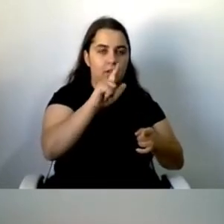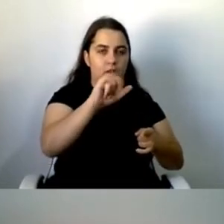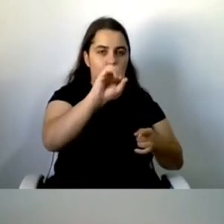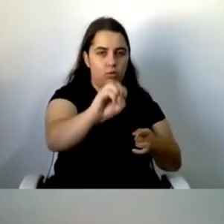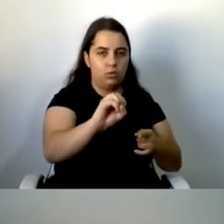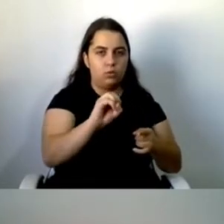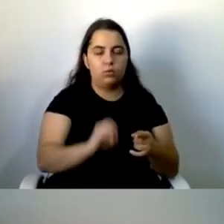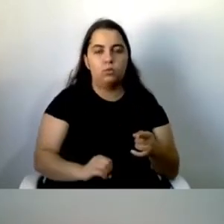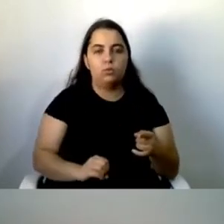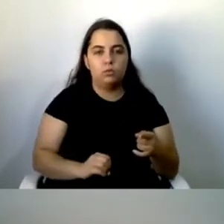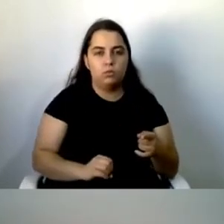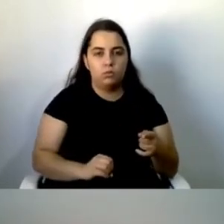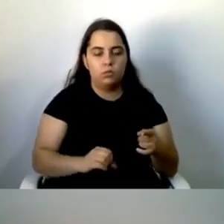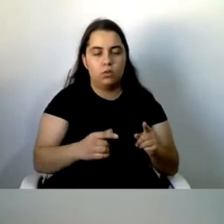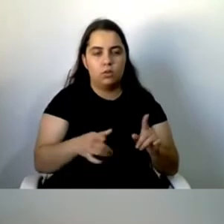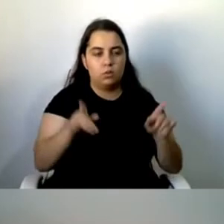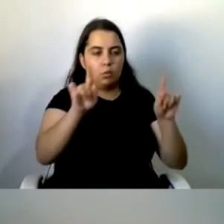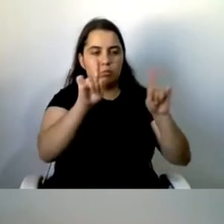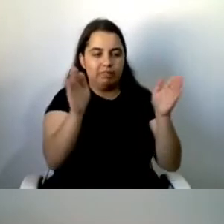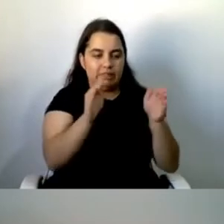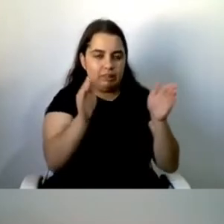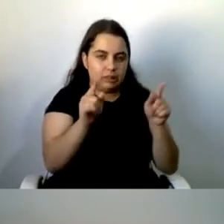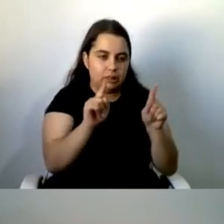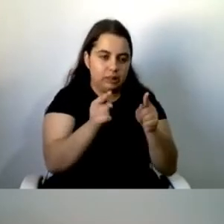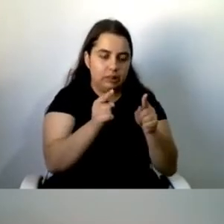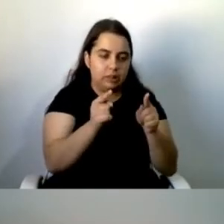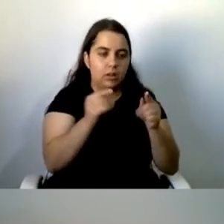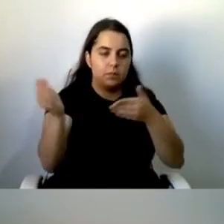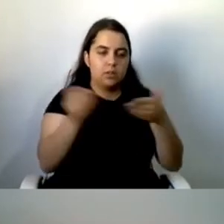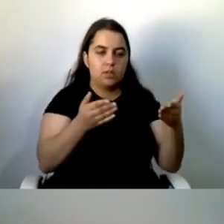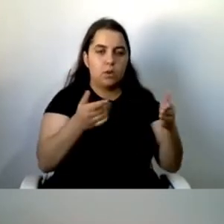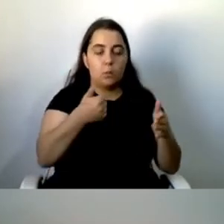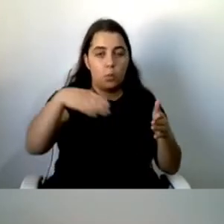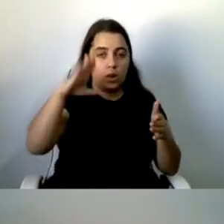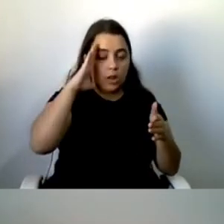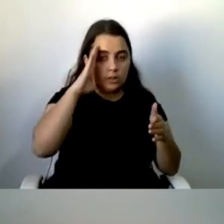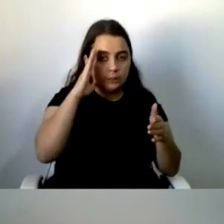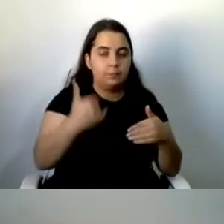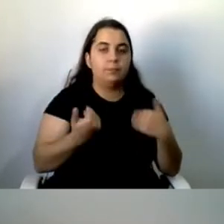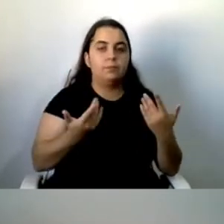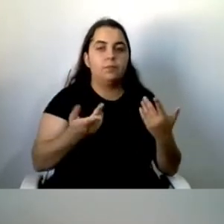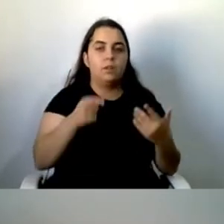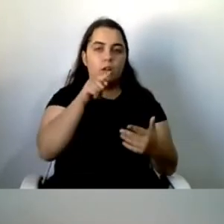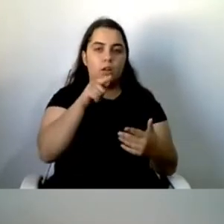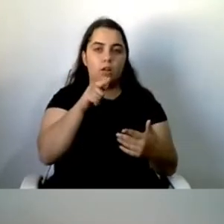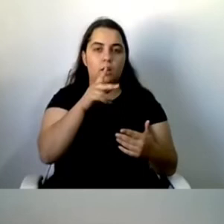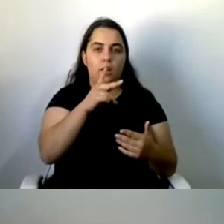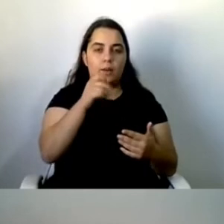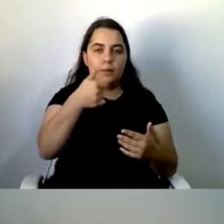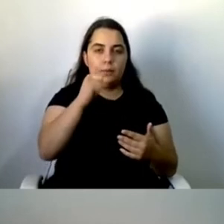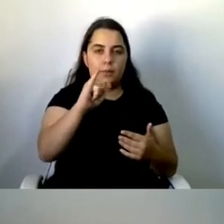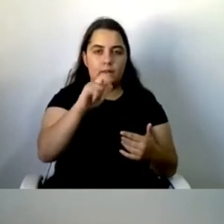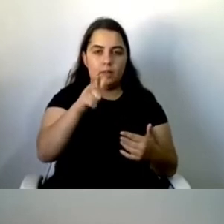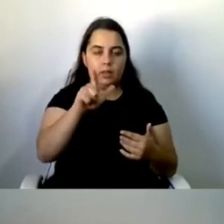apresentação de cada um, seria o primeiro Abílio, o Tarde Abílio. O Abílio nasceu em 4 de setembro de